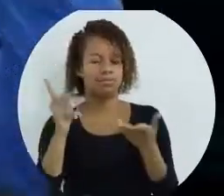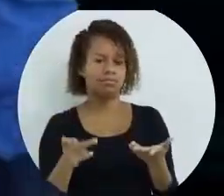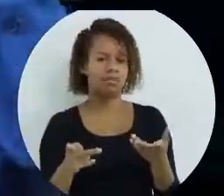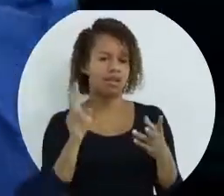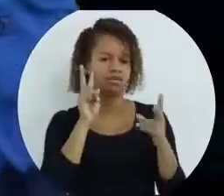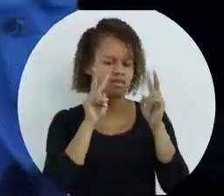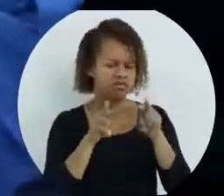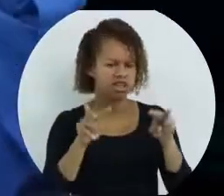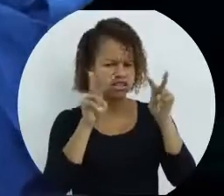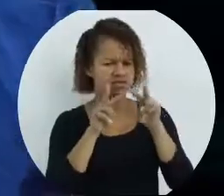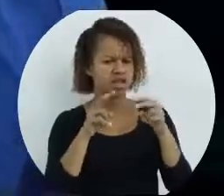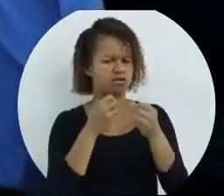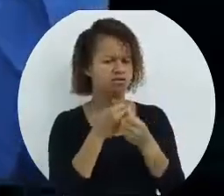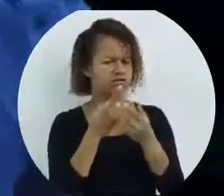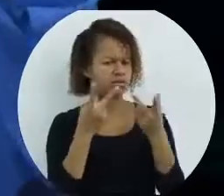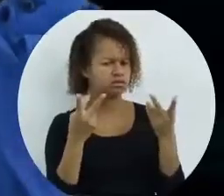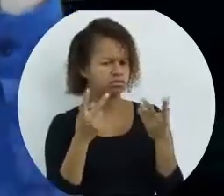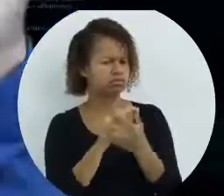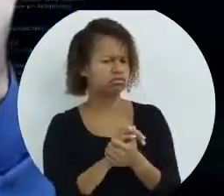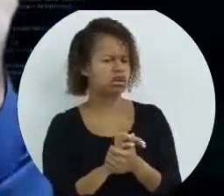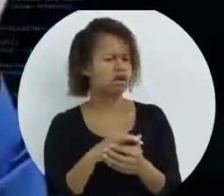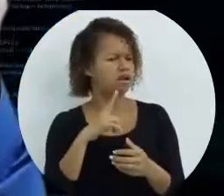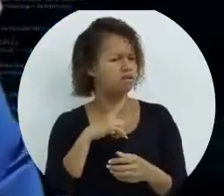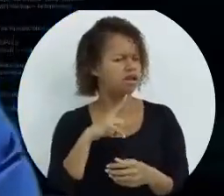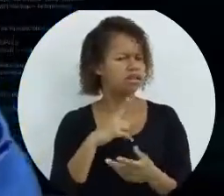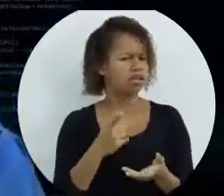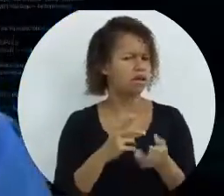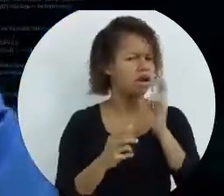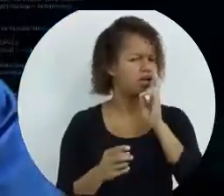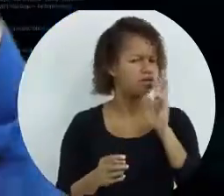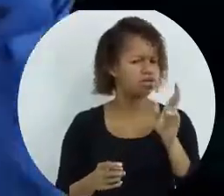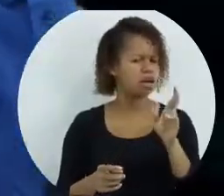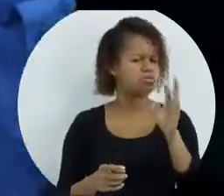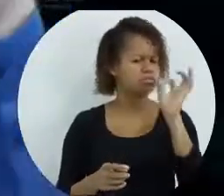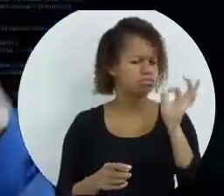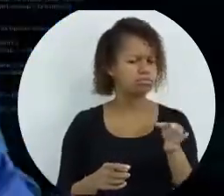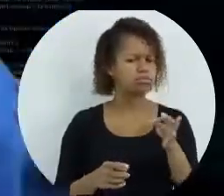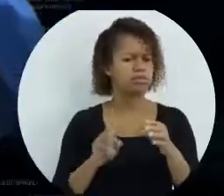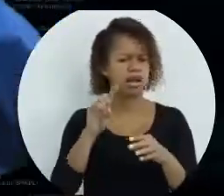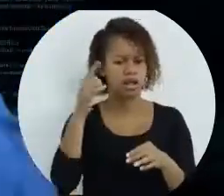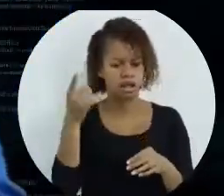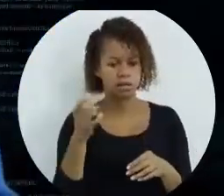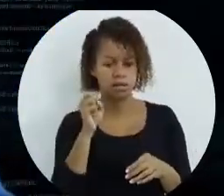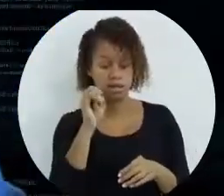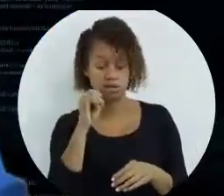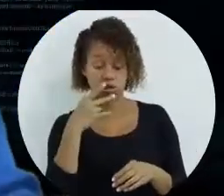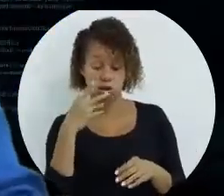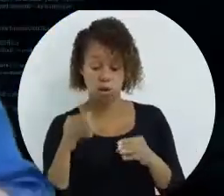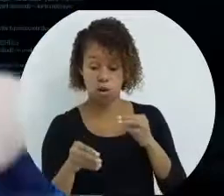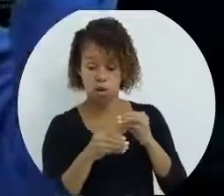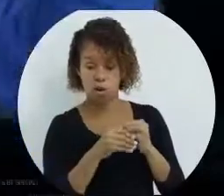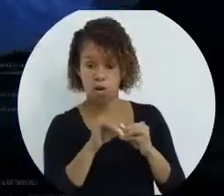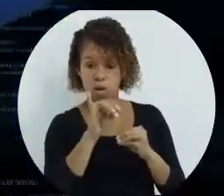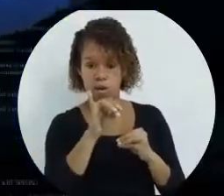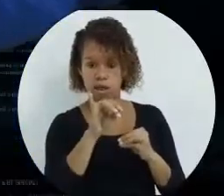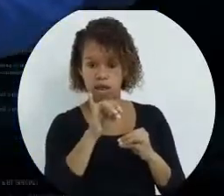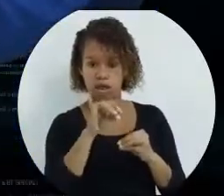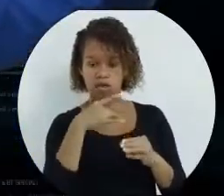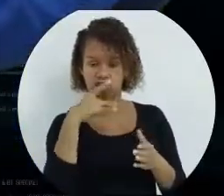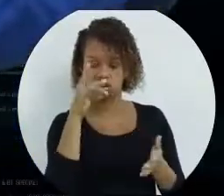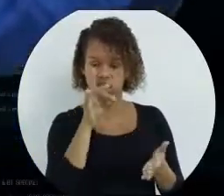ele vai verificar os valores, vai ter o resultado boleano, e depois, se você coloca um i no meio,